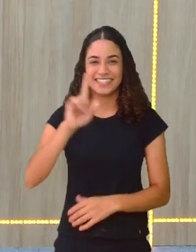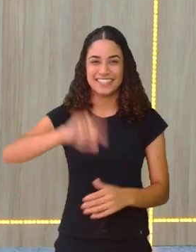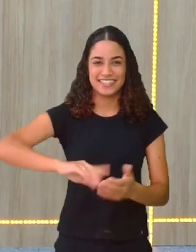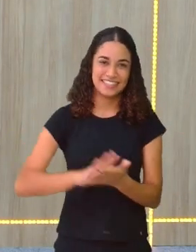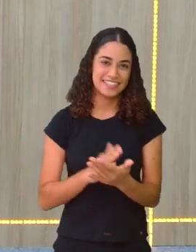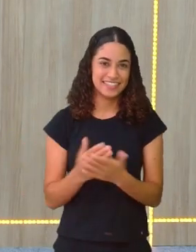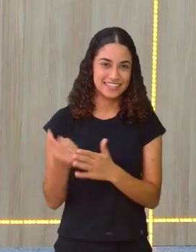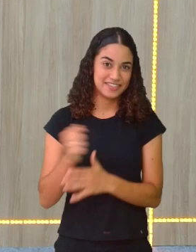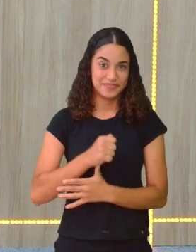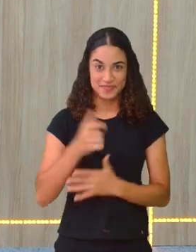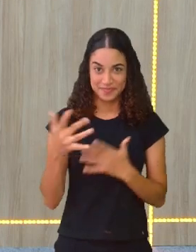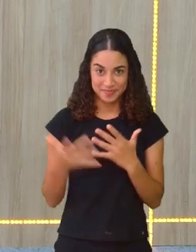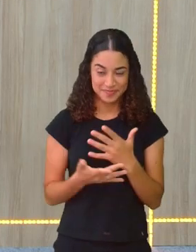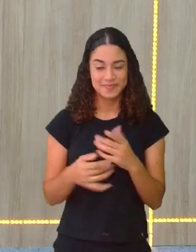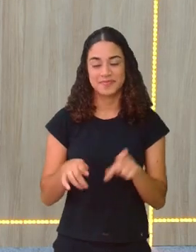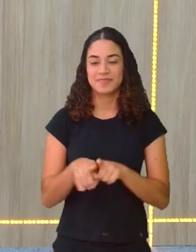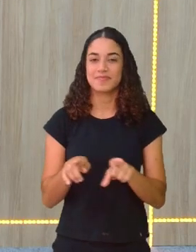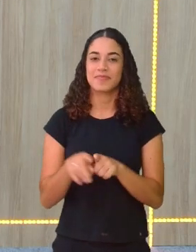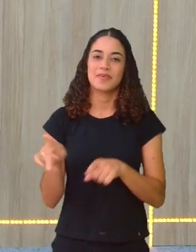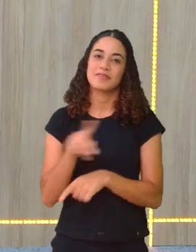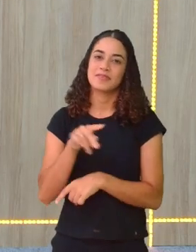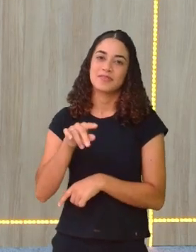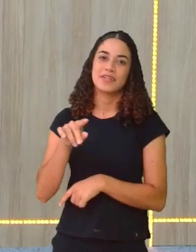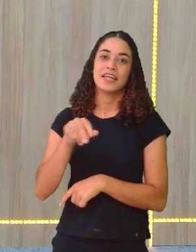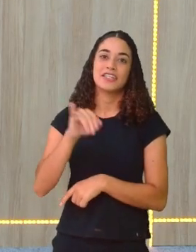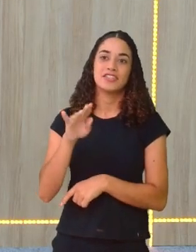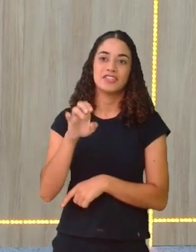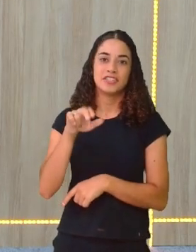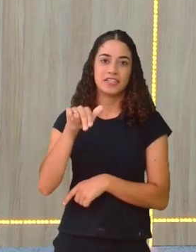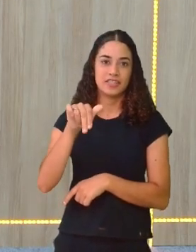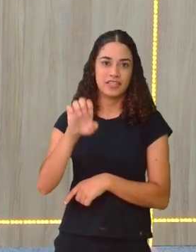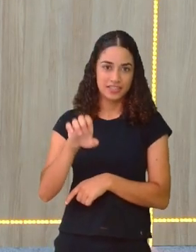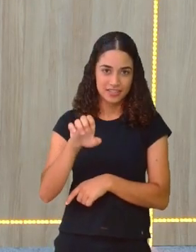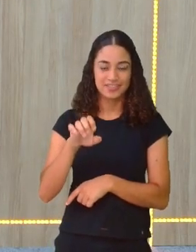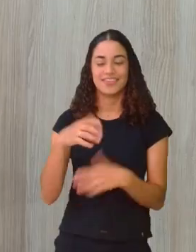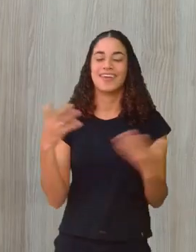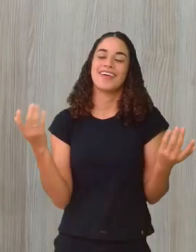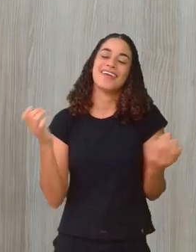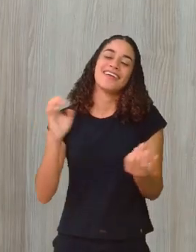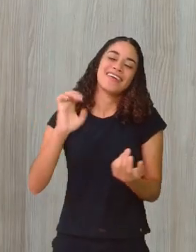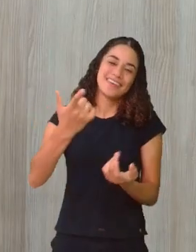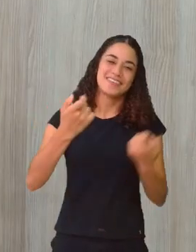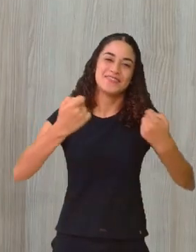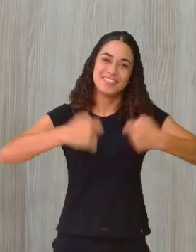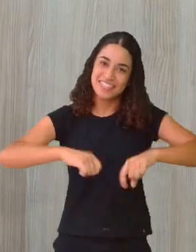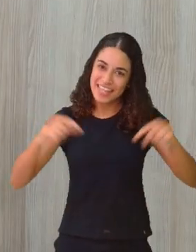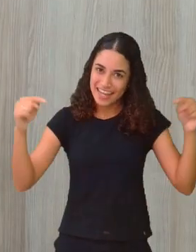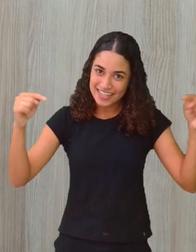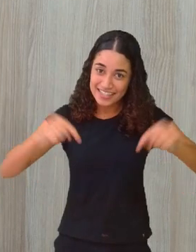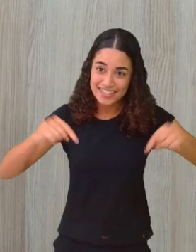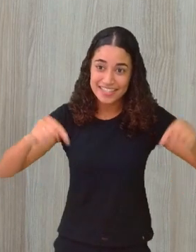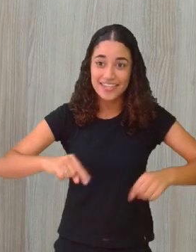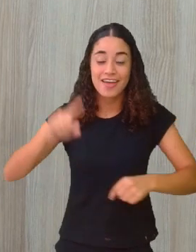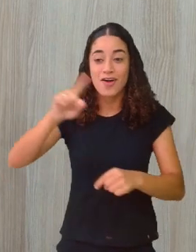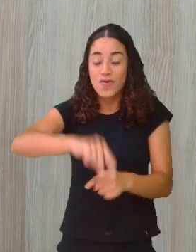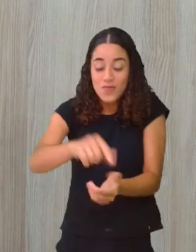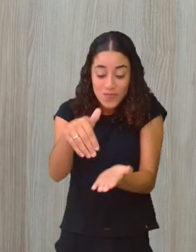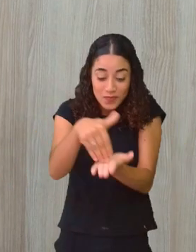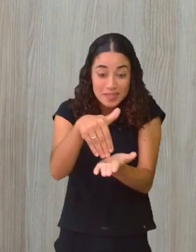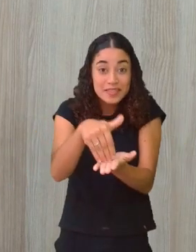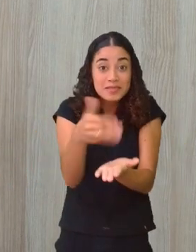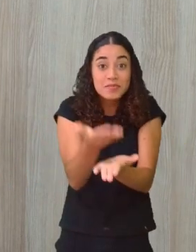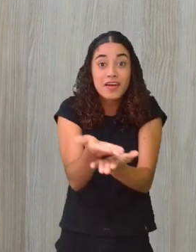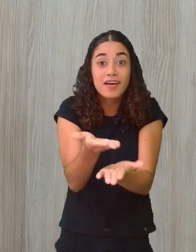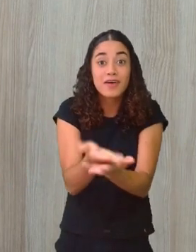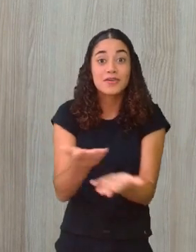a tradução para Libras e a professora Lugine, né? Claro. Gente, eu tenho que estar aqui, minha gente. É a última aula,